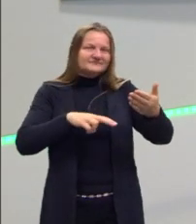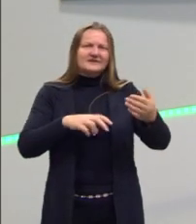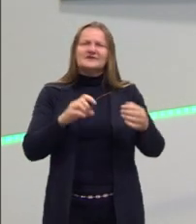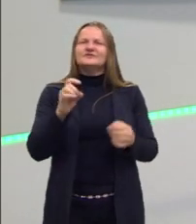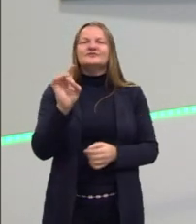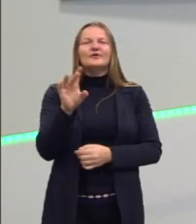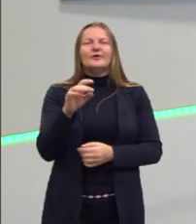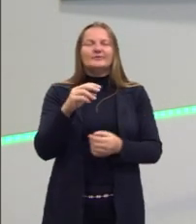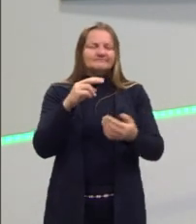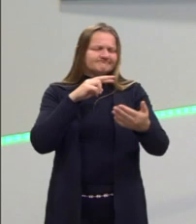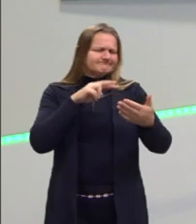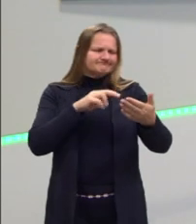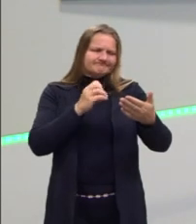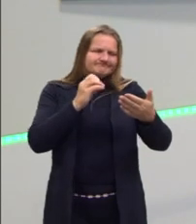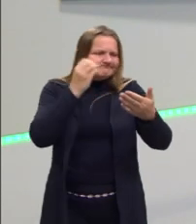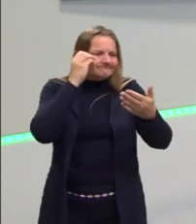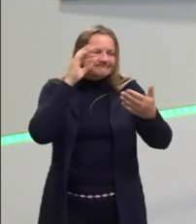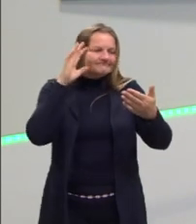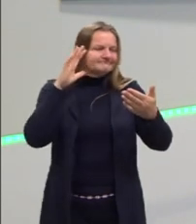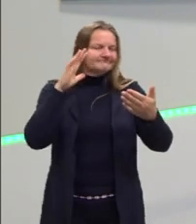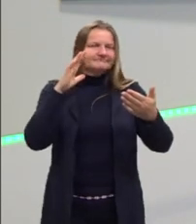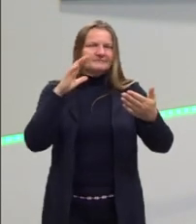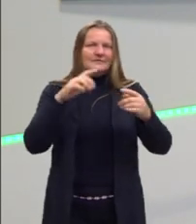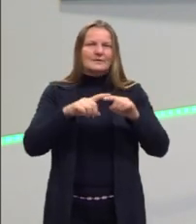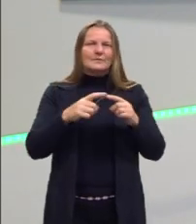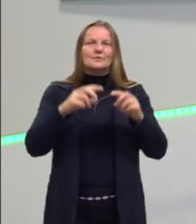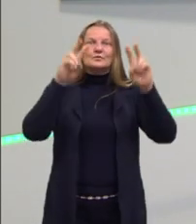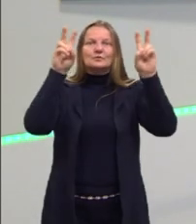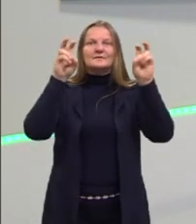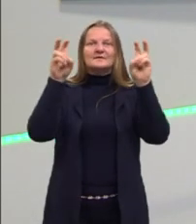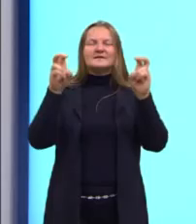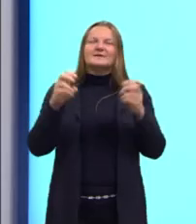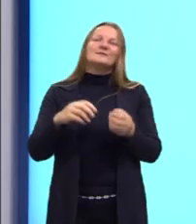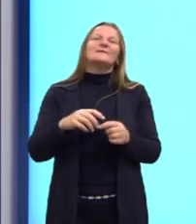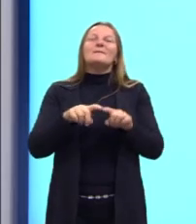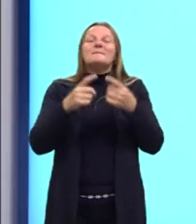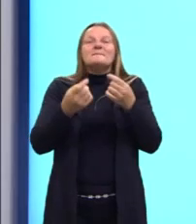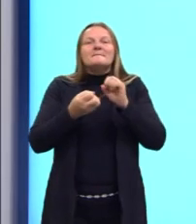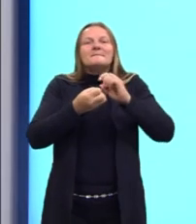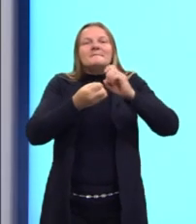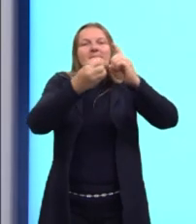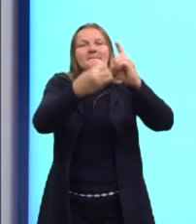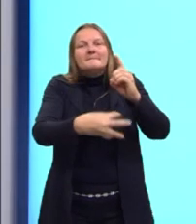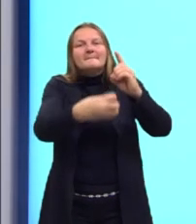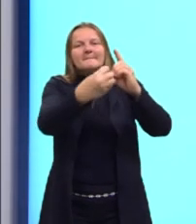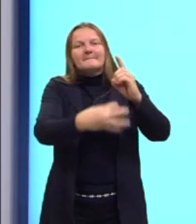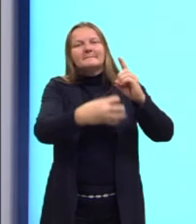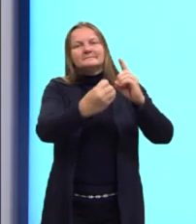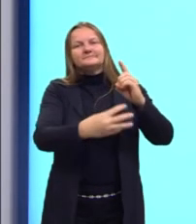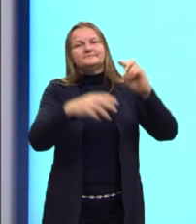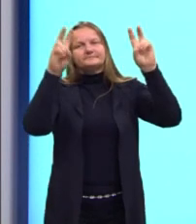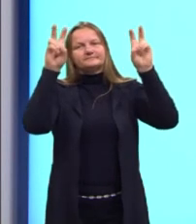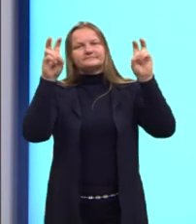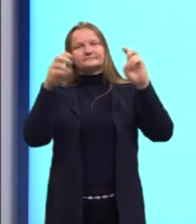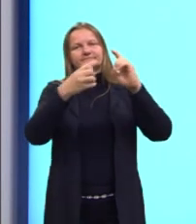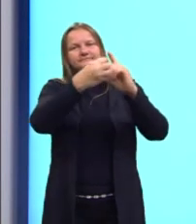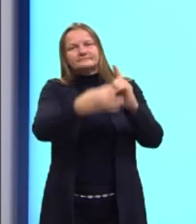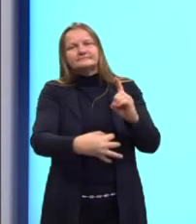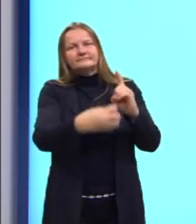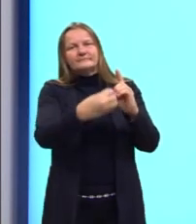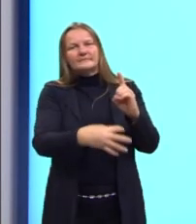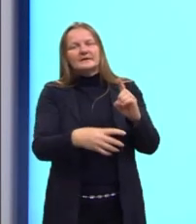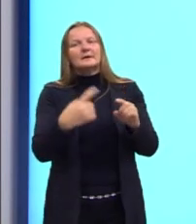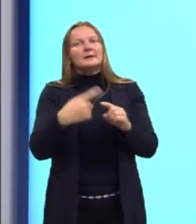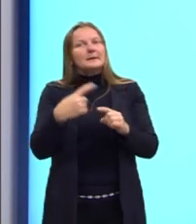saber interpretar o tema da redação e dissertar sobre ele. Veja bem, eu